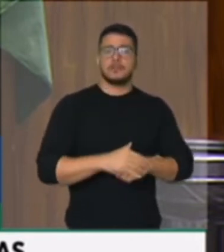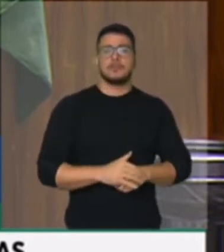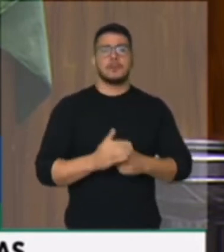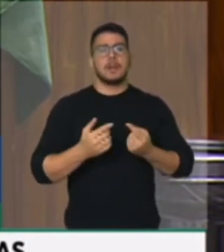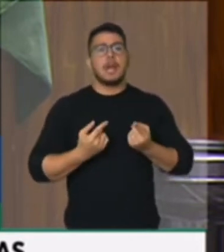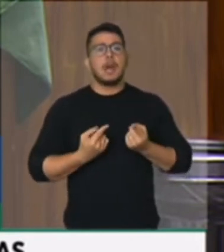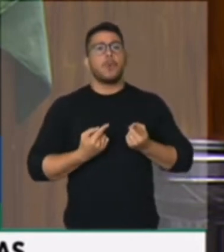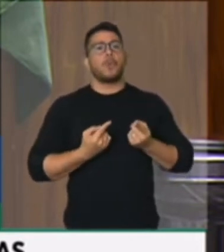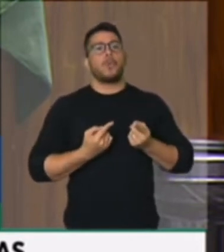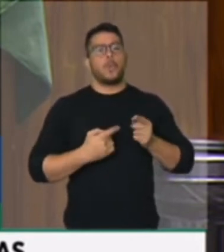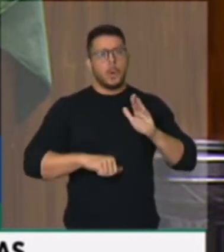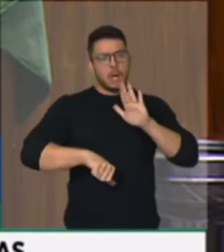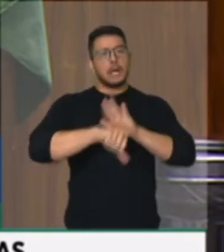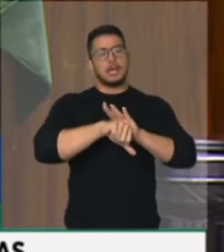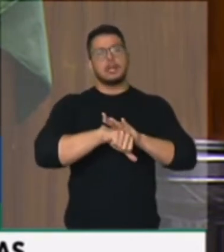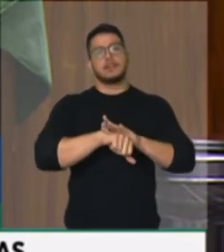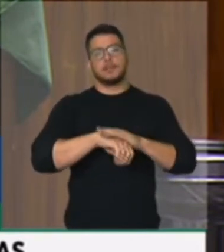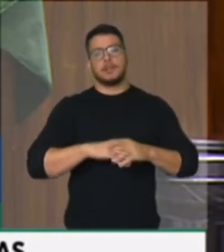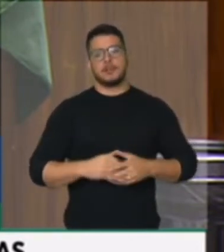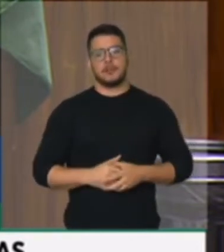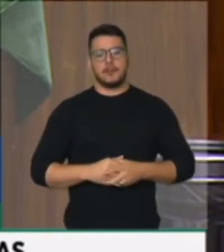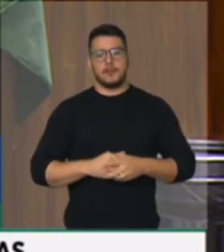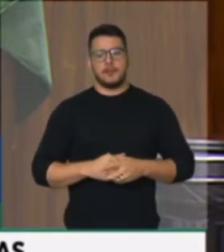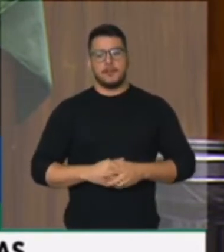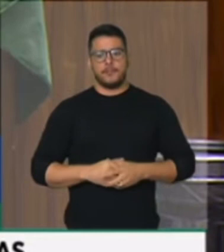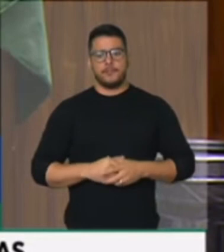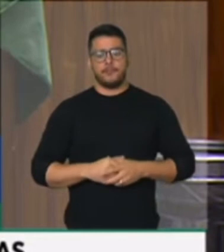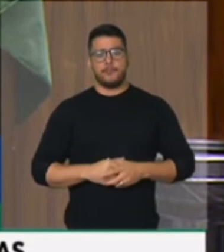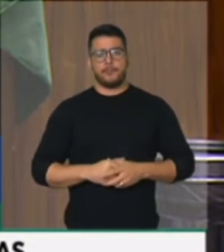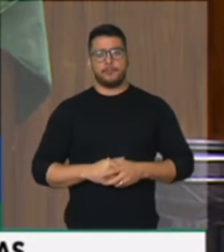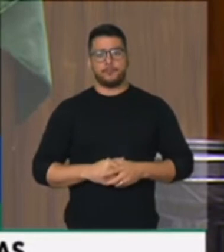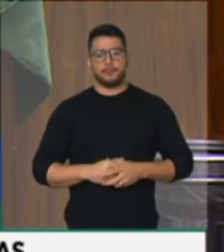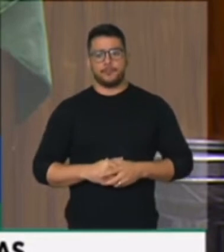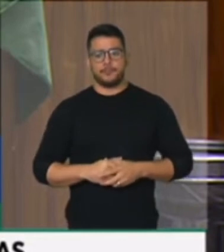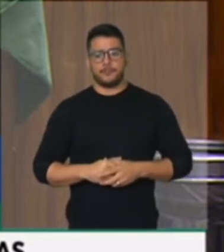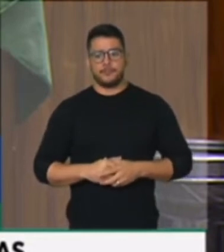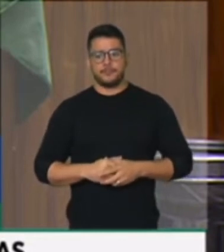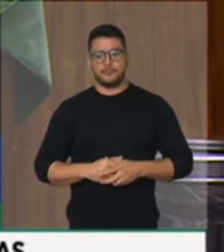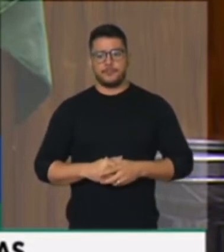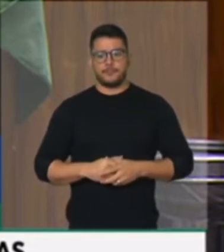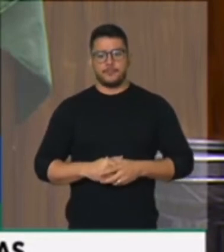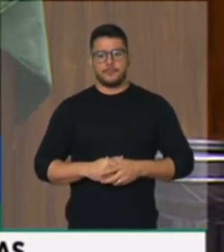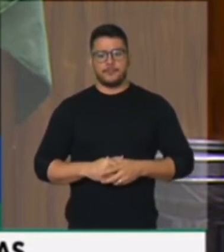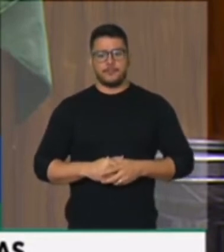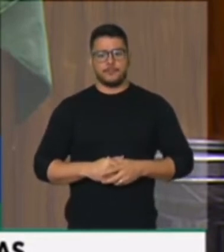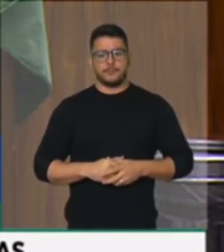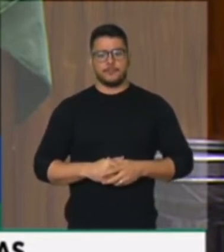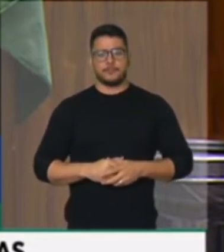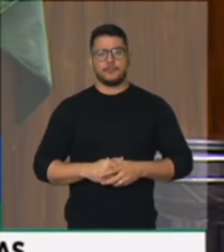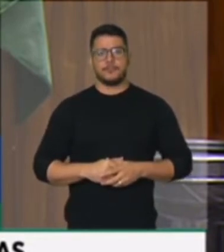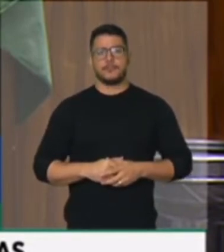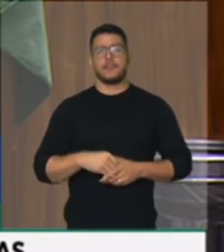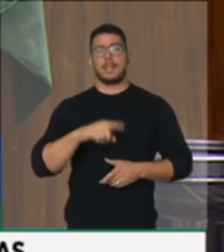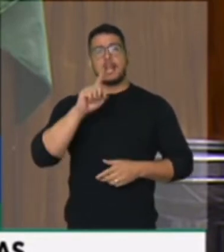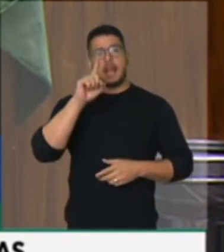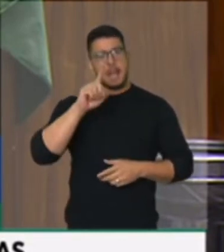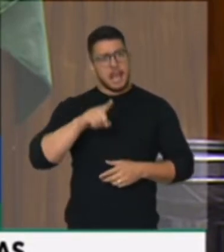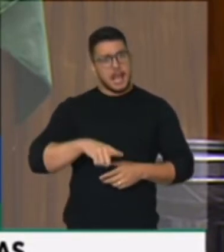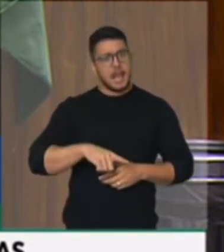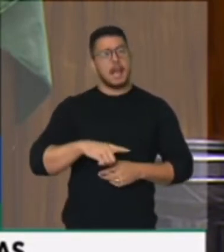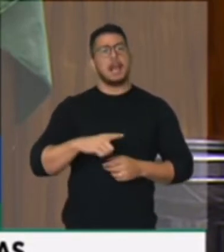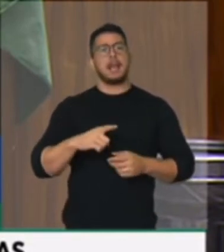nossa nação. Isso só pode ser feito por quem trai, por quem é